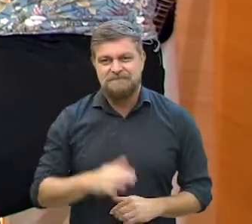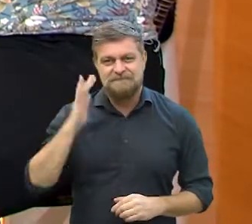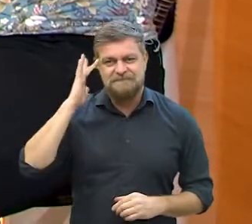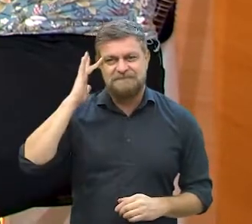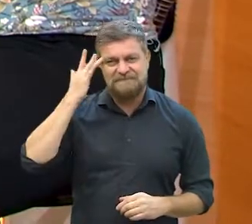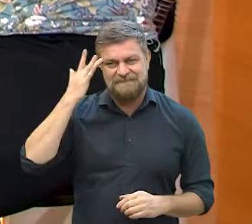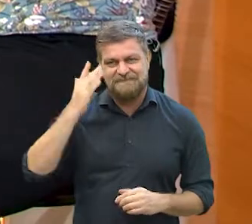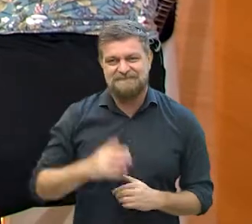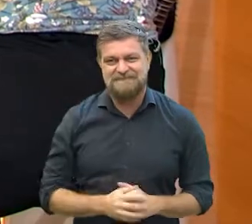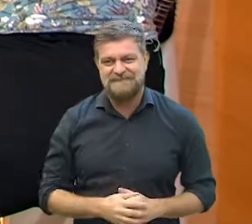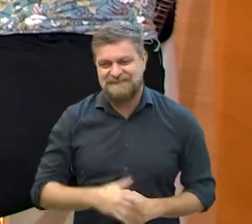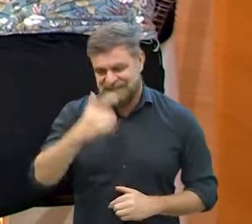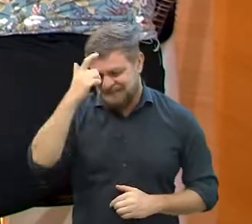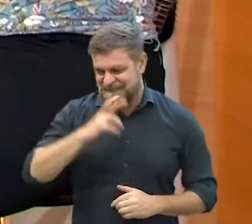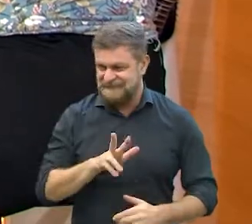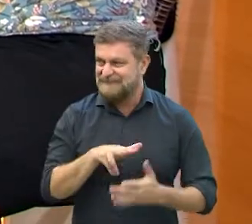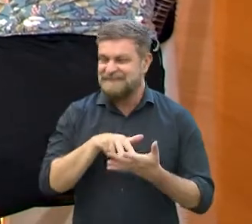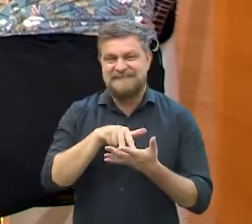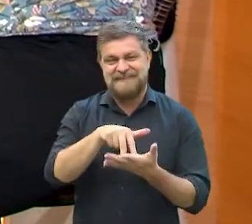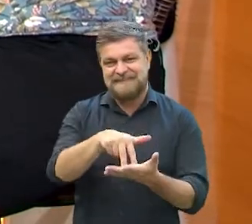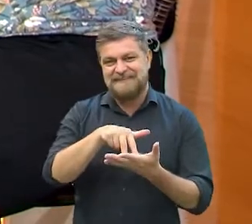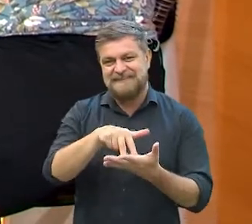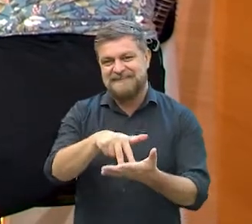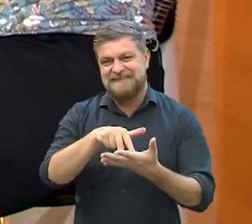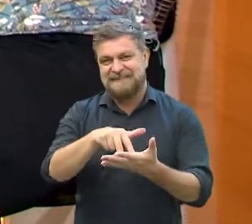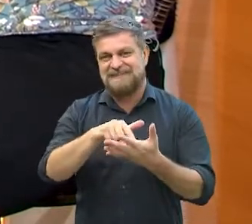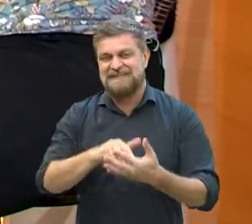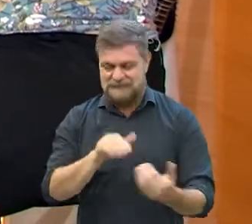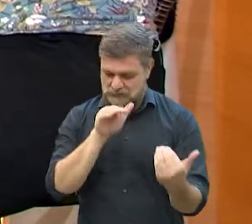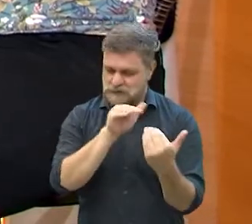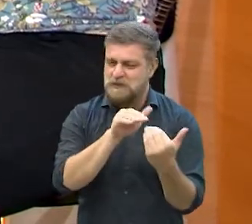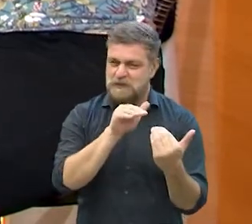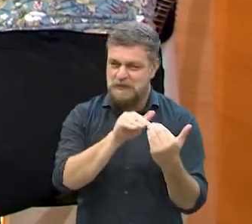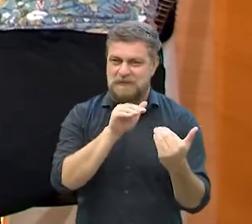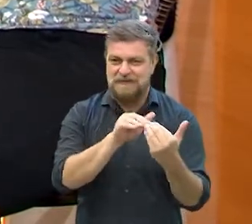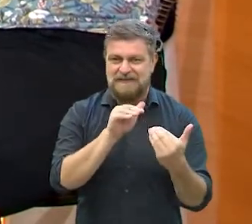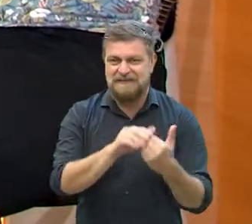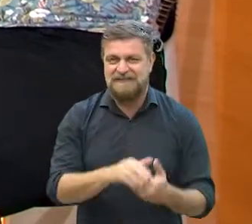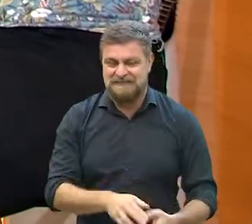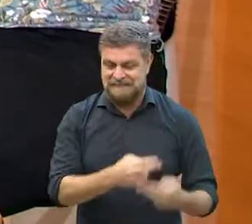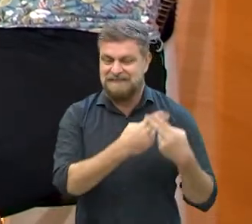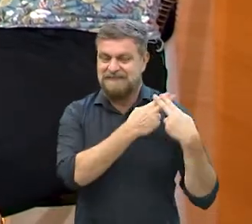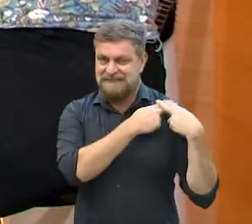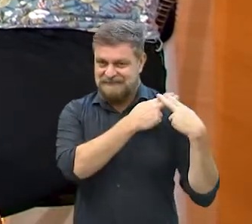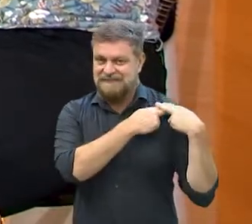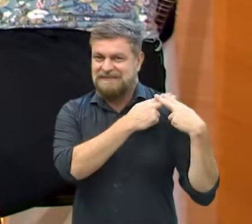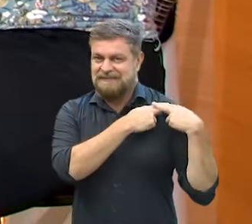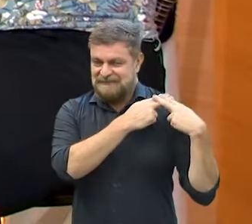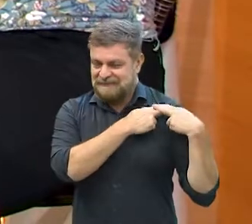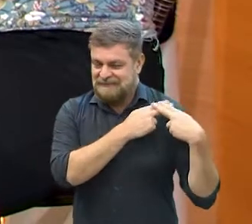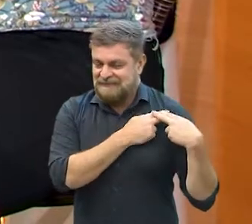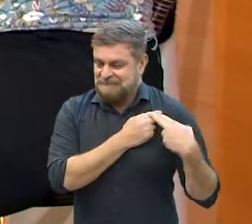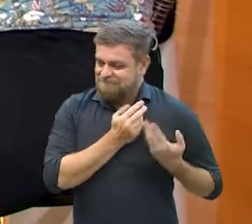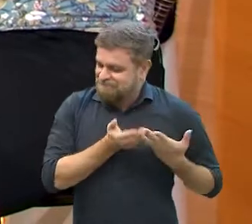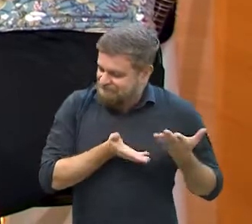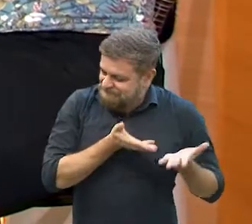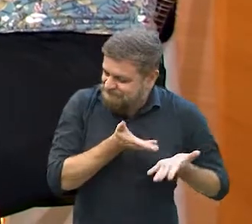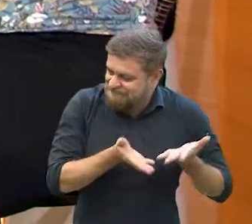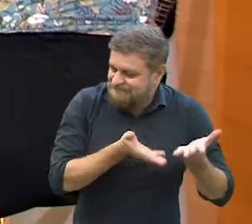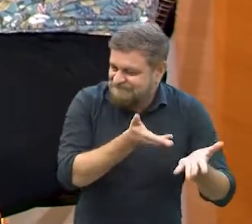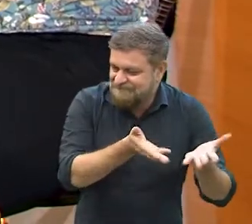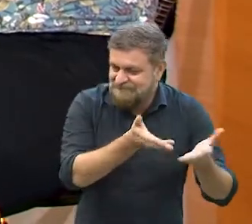porque estamos aí correspondendo a essa responsabilidade, lidando bem com ela.